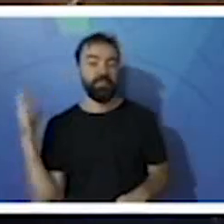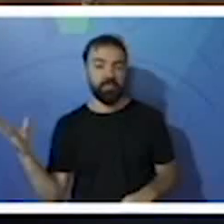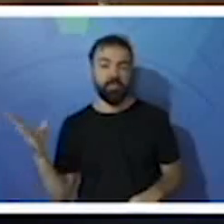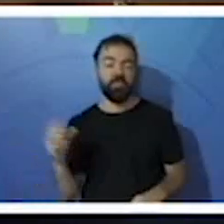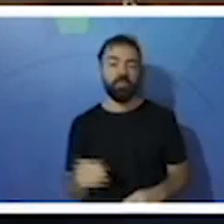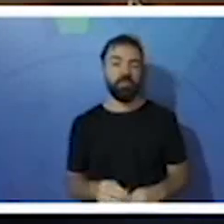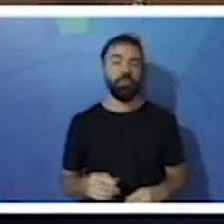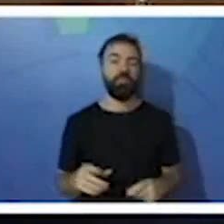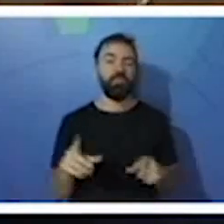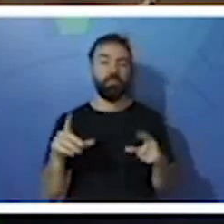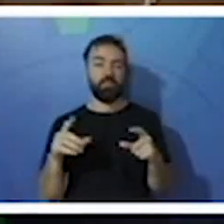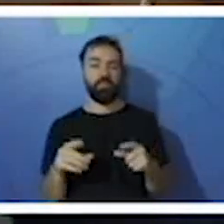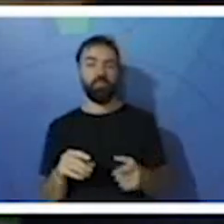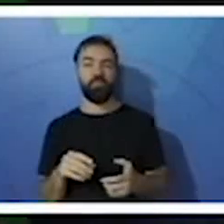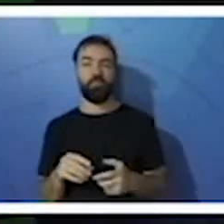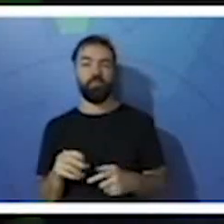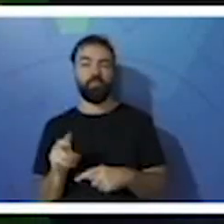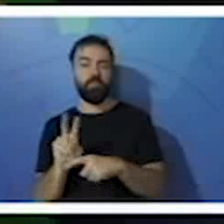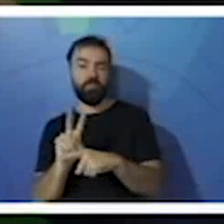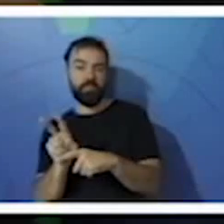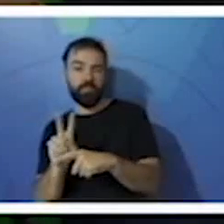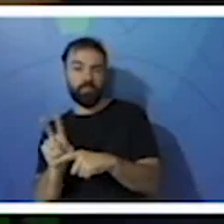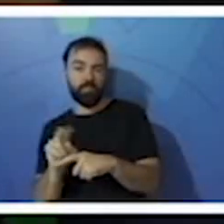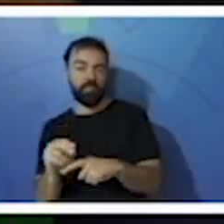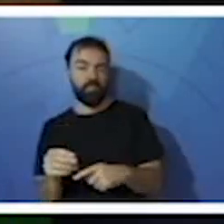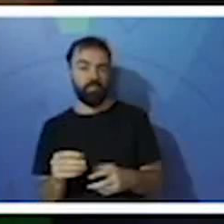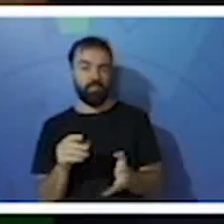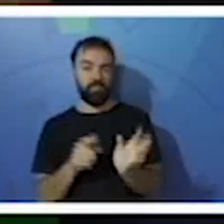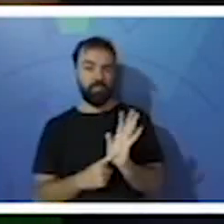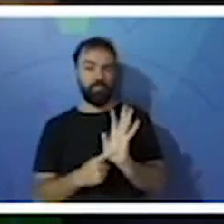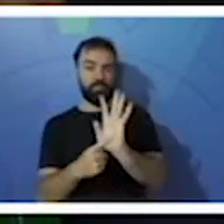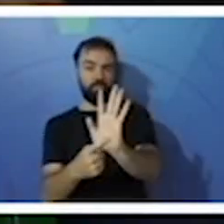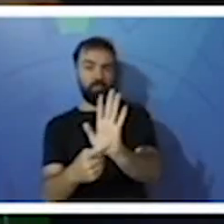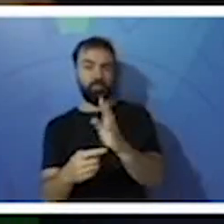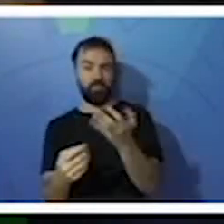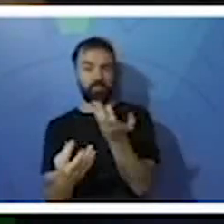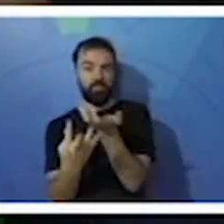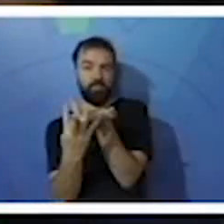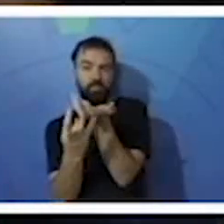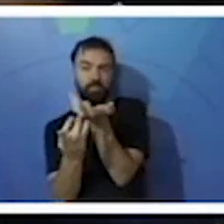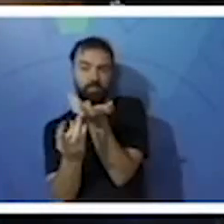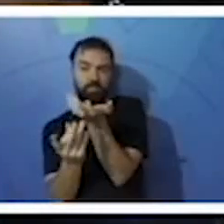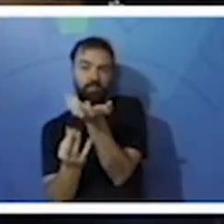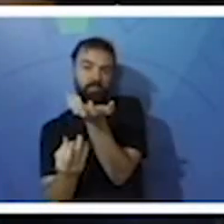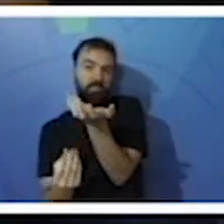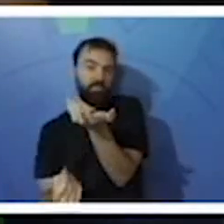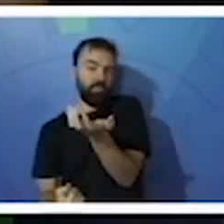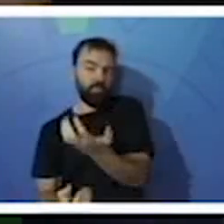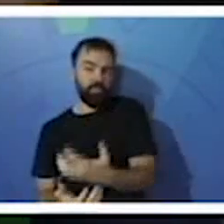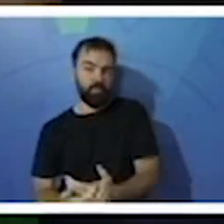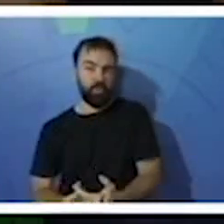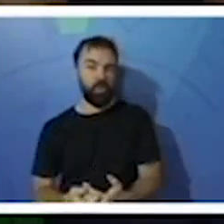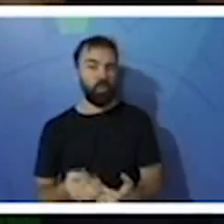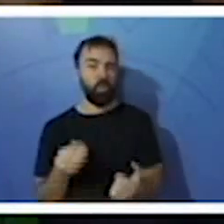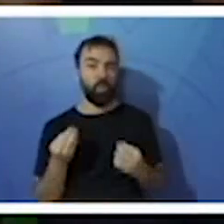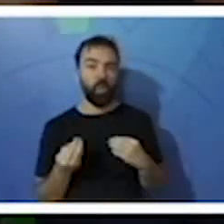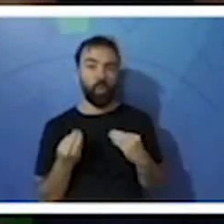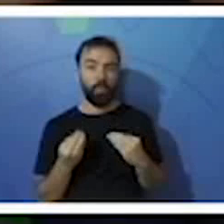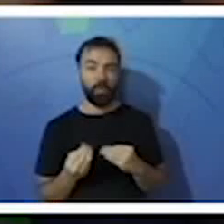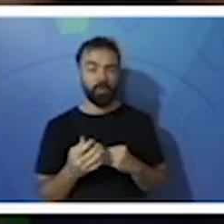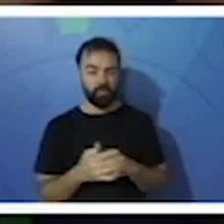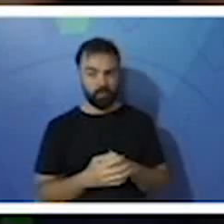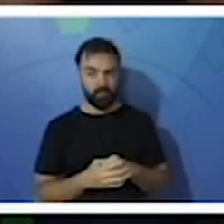um vídeo mostrando esse processo de filtragem, para vocês entenderem melhor como é que